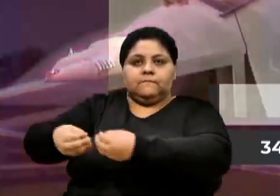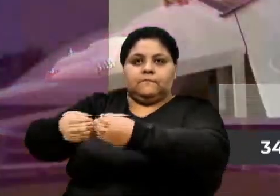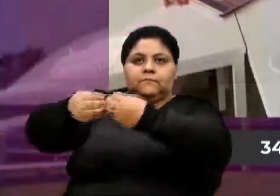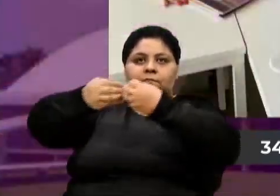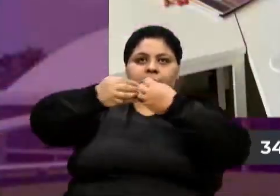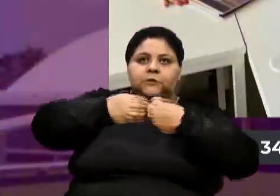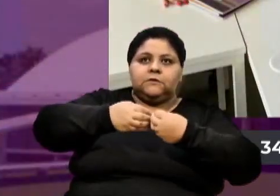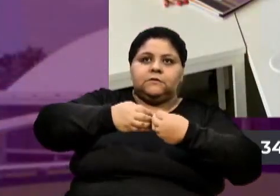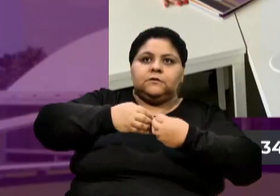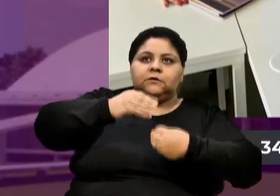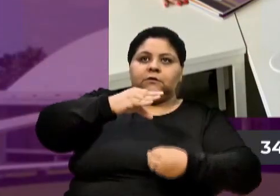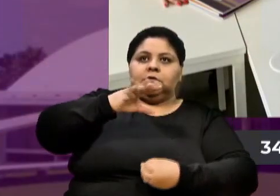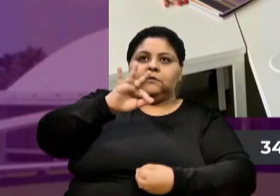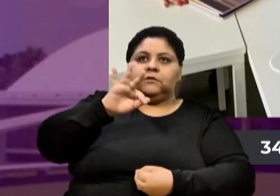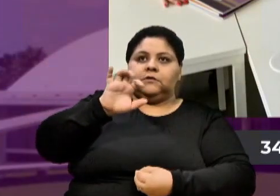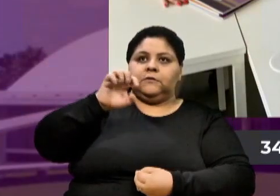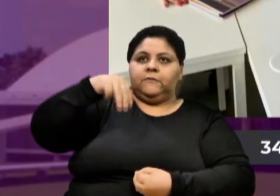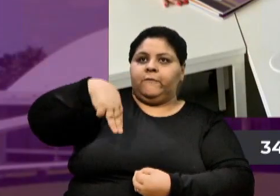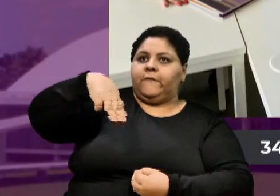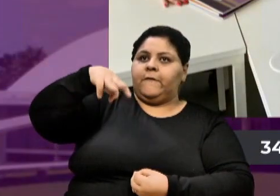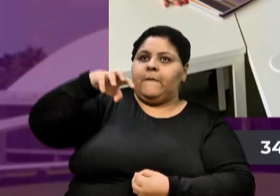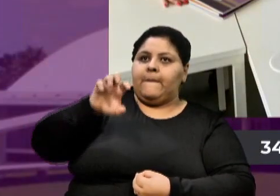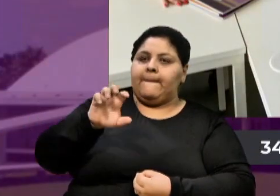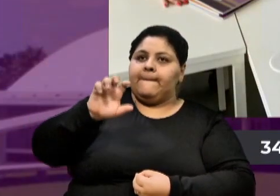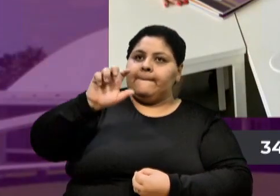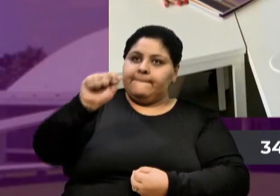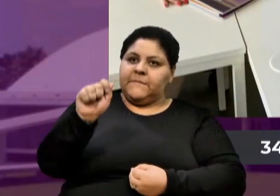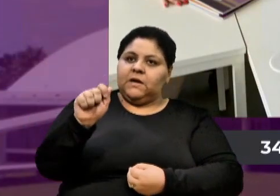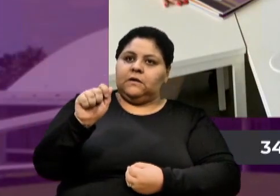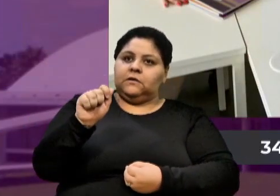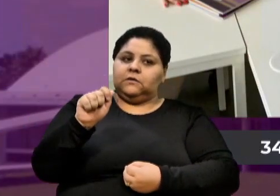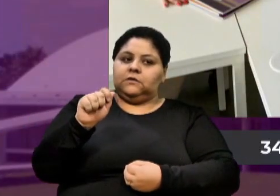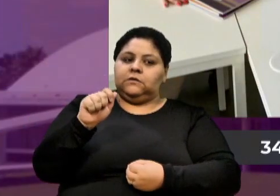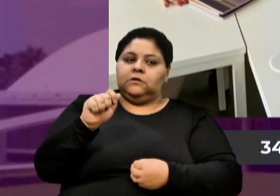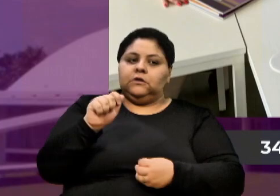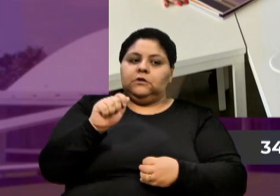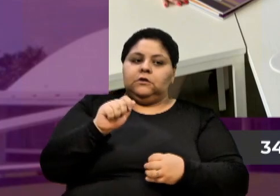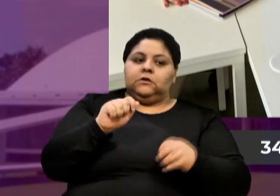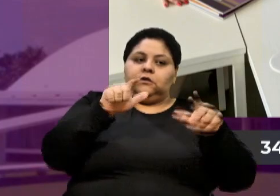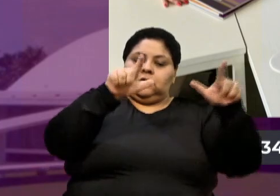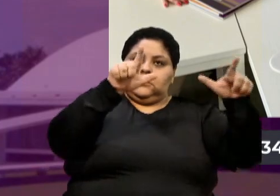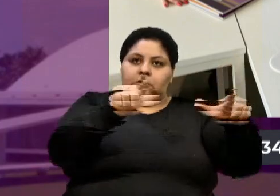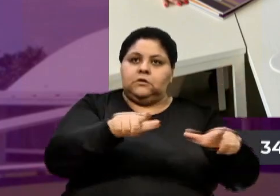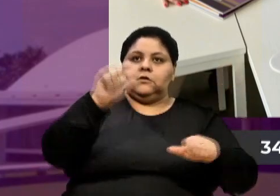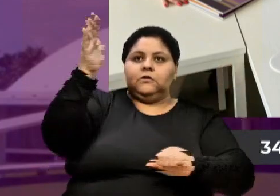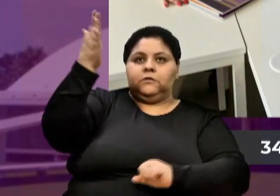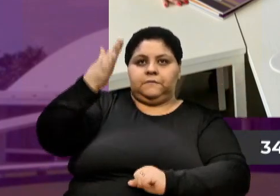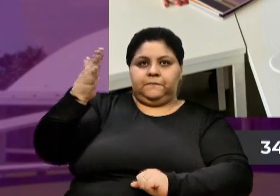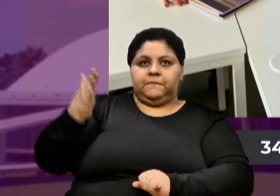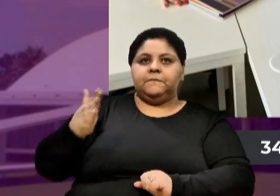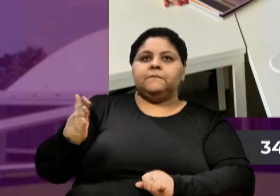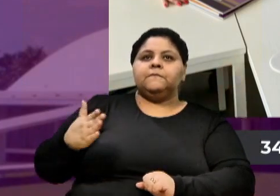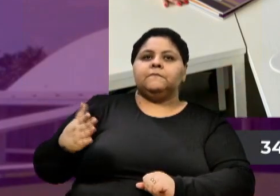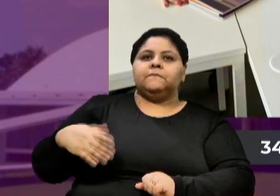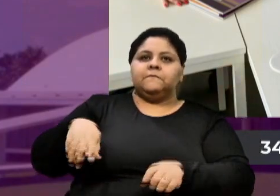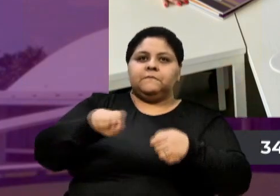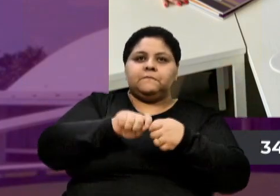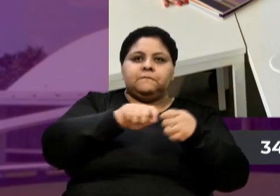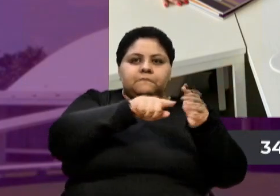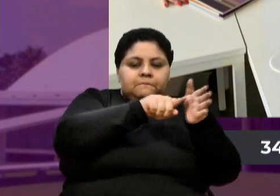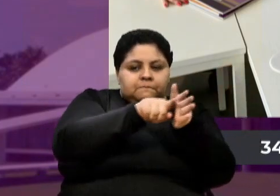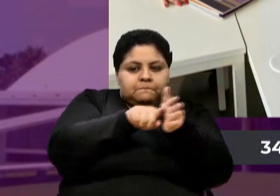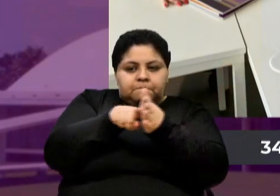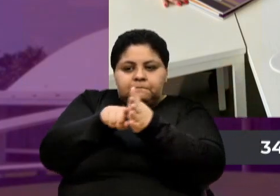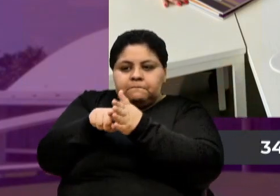que é um órgão nacional, a Isabel também é gaúcha, e que faz pesquisas,